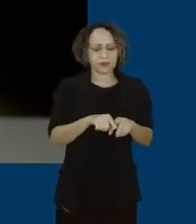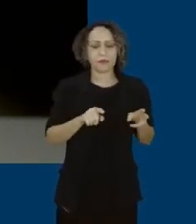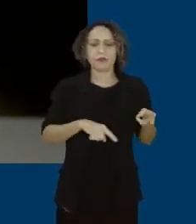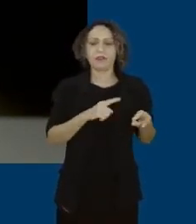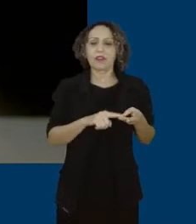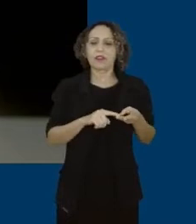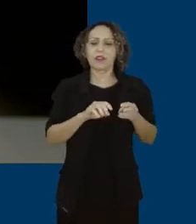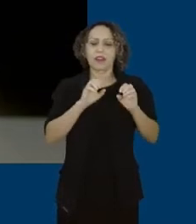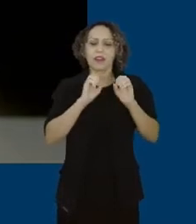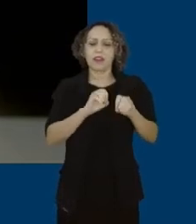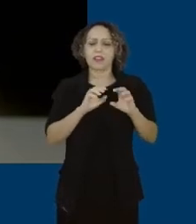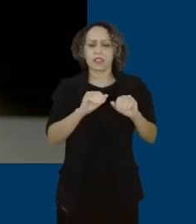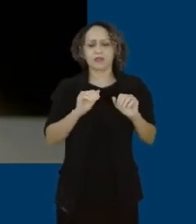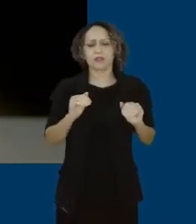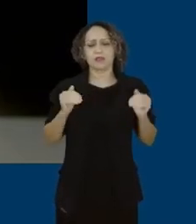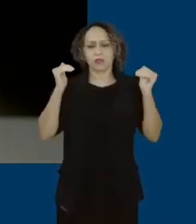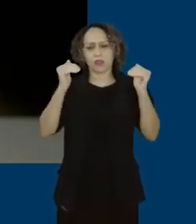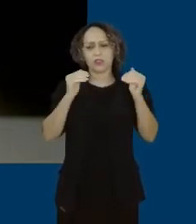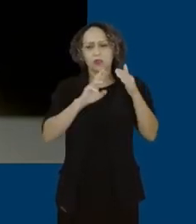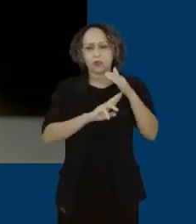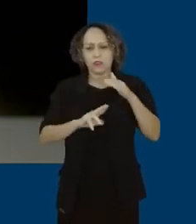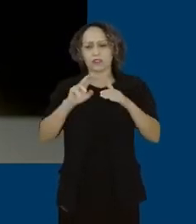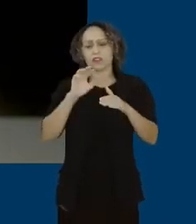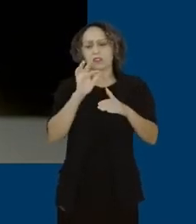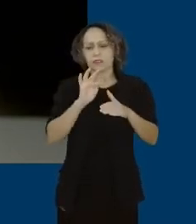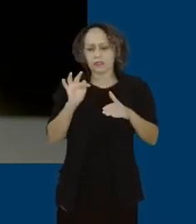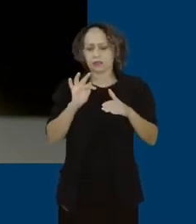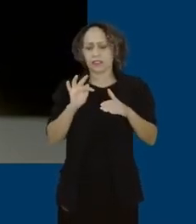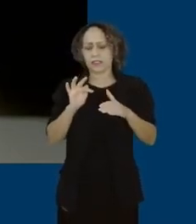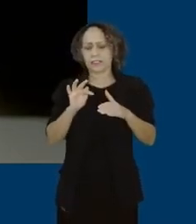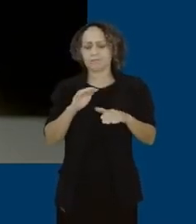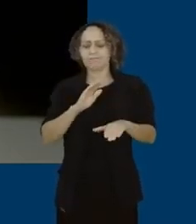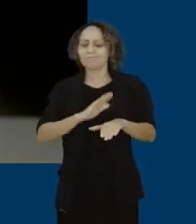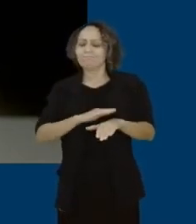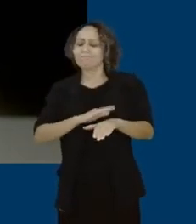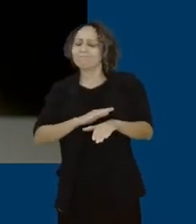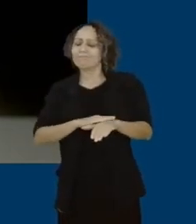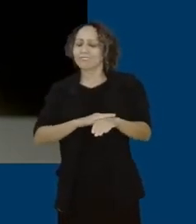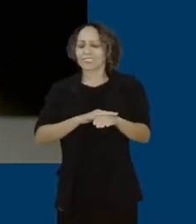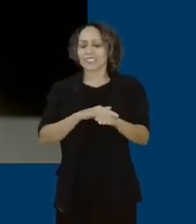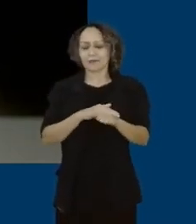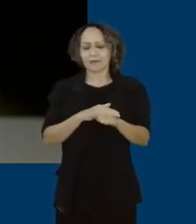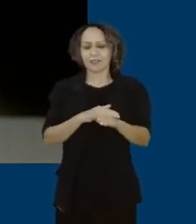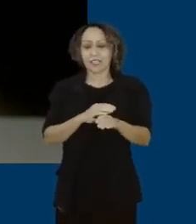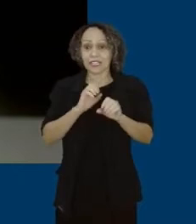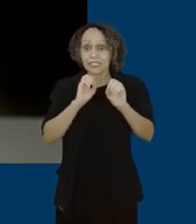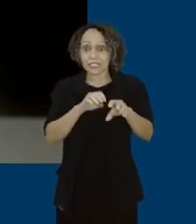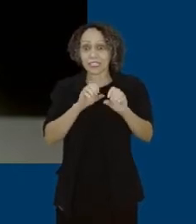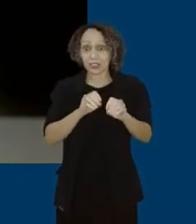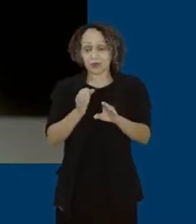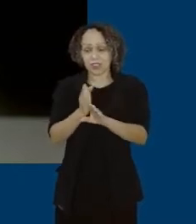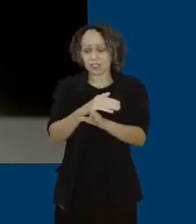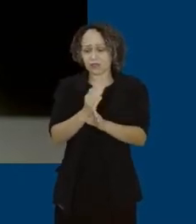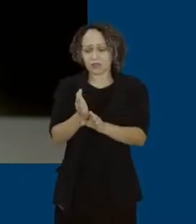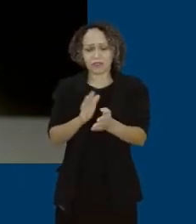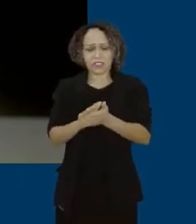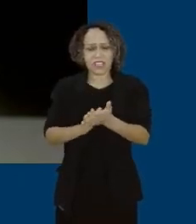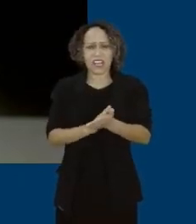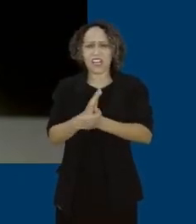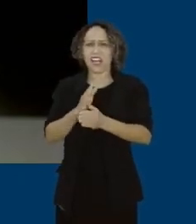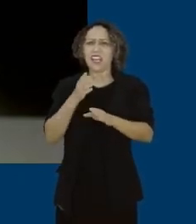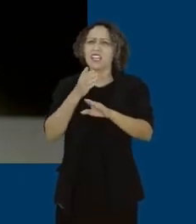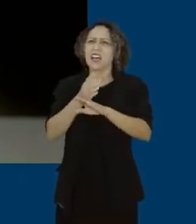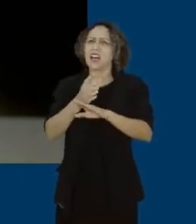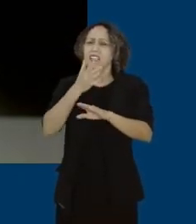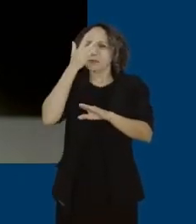lembrar do Brasil sem fronteiras, na época da presidenta Dilma, tão importante, cientistas que nós formávamos no mundo inteiro, de forma